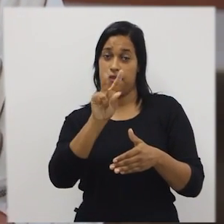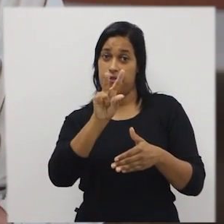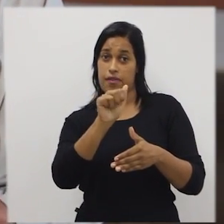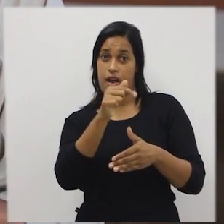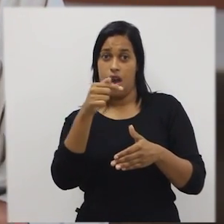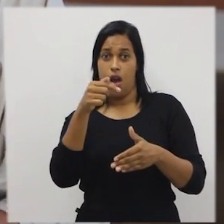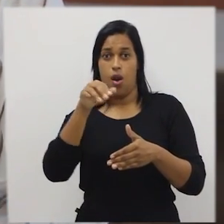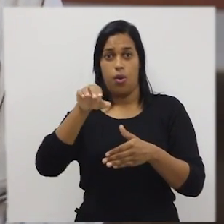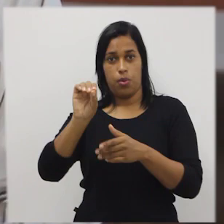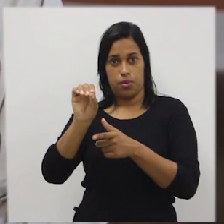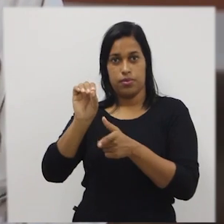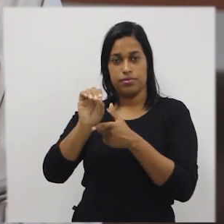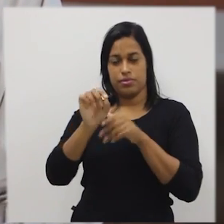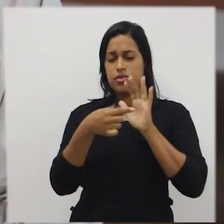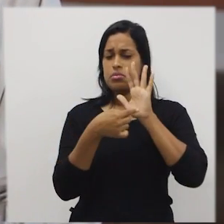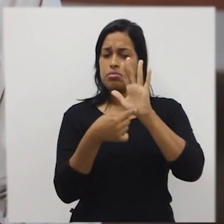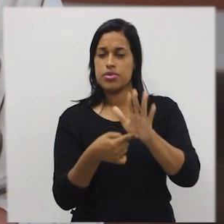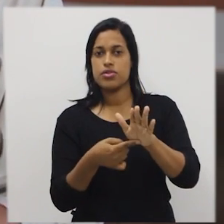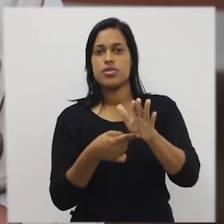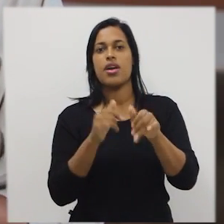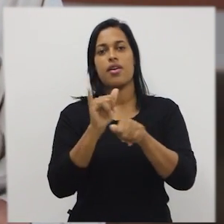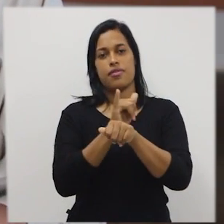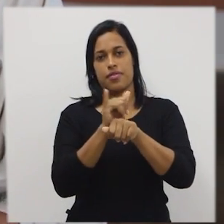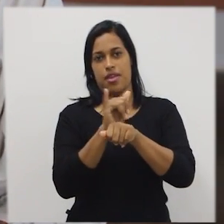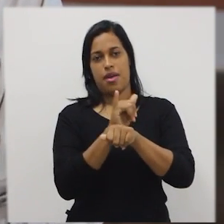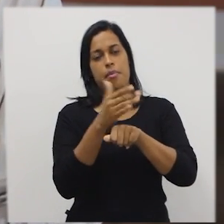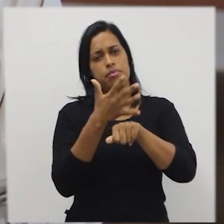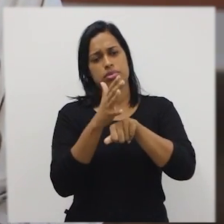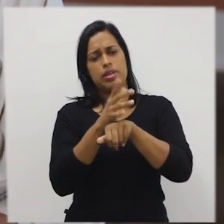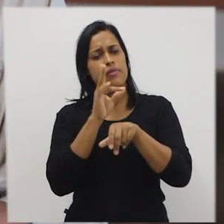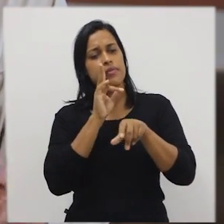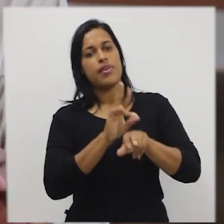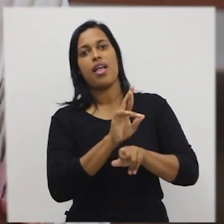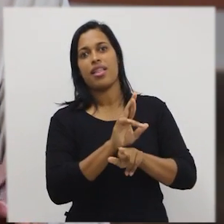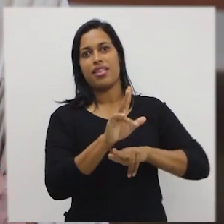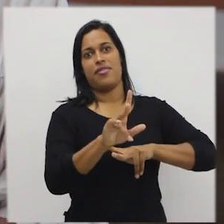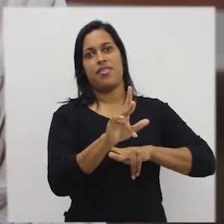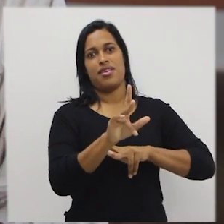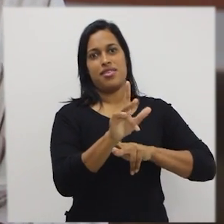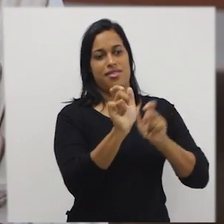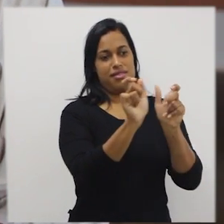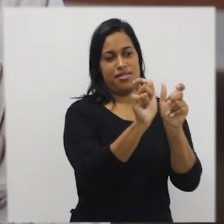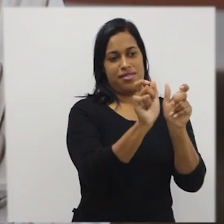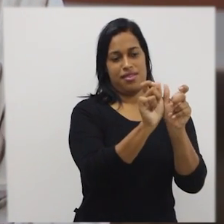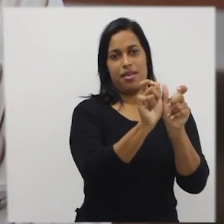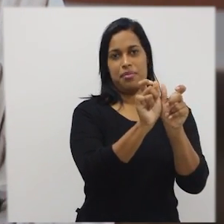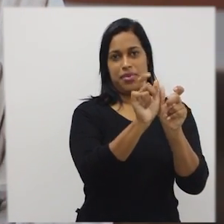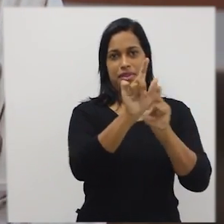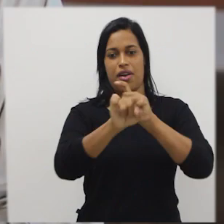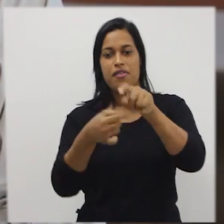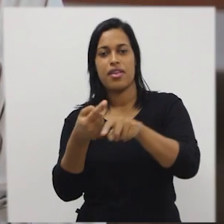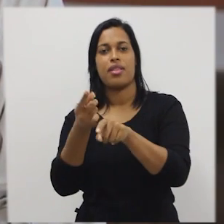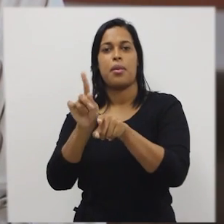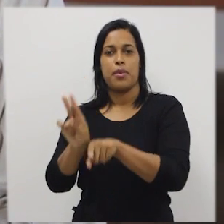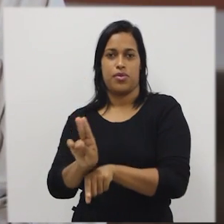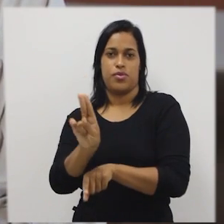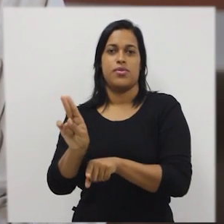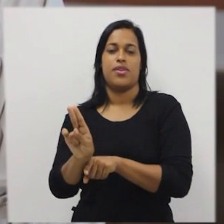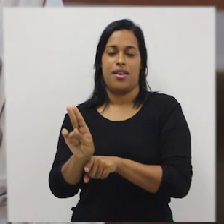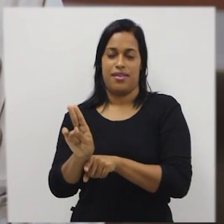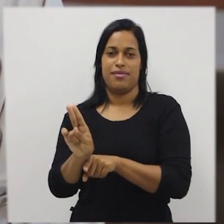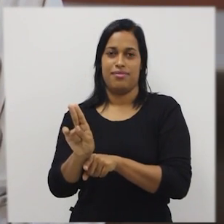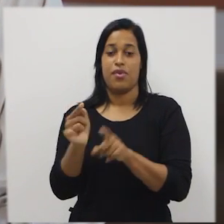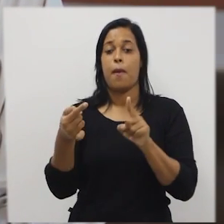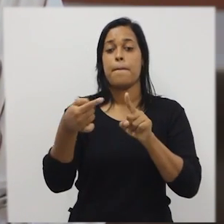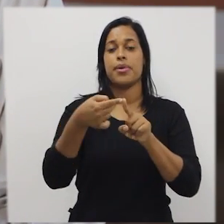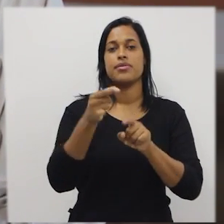prática, quando estiver mostrando a ferramenta, eu vou mostrar a diferença entre usar o comando escreva e escreval. O